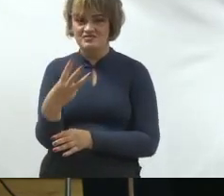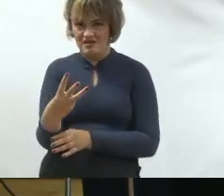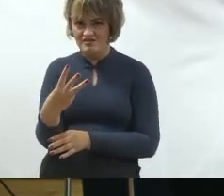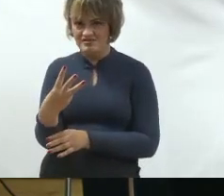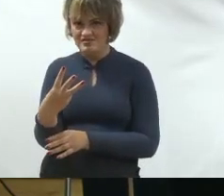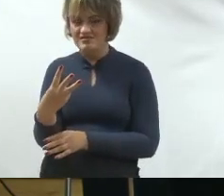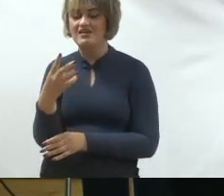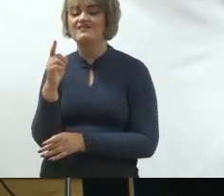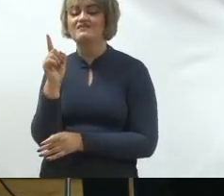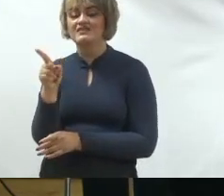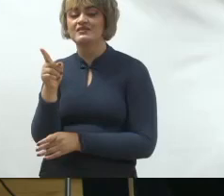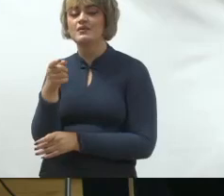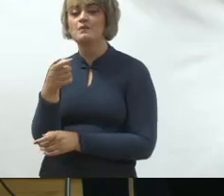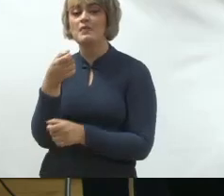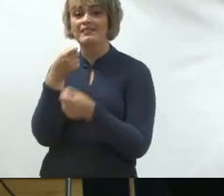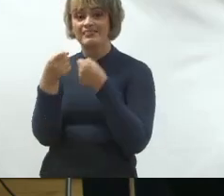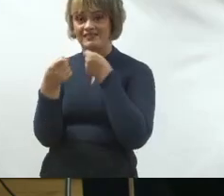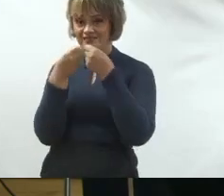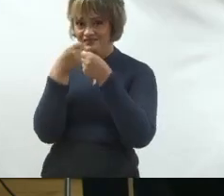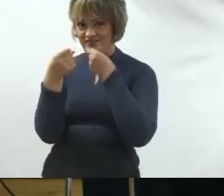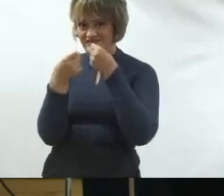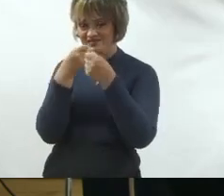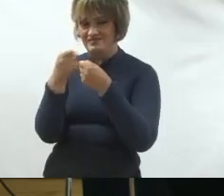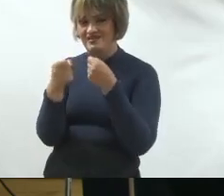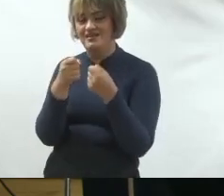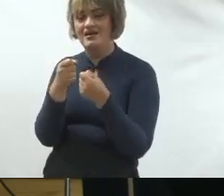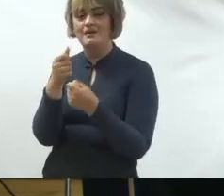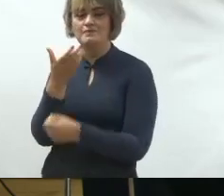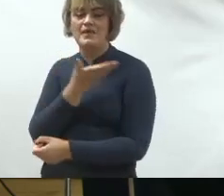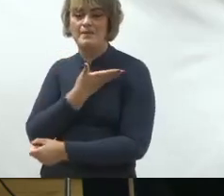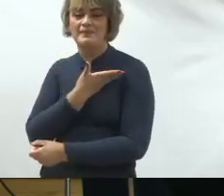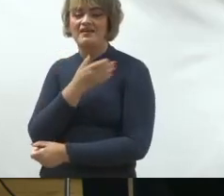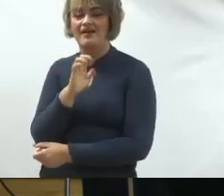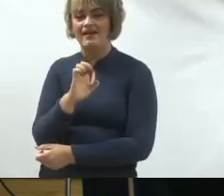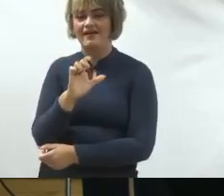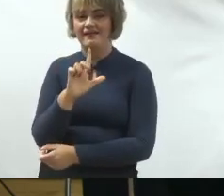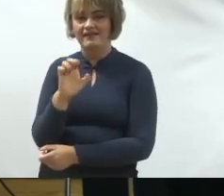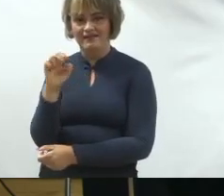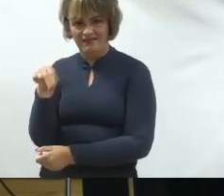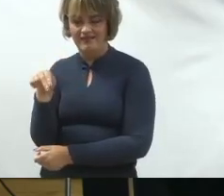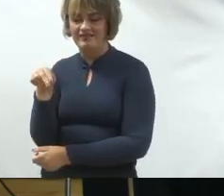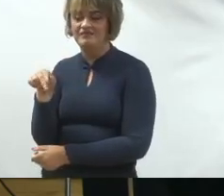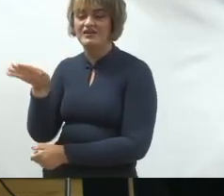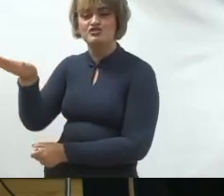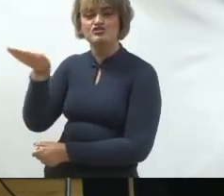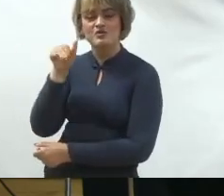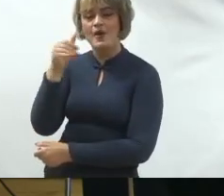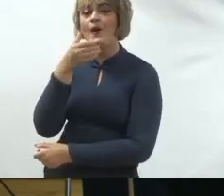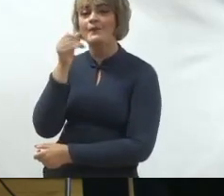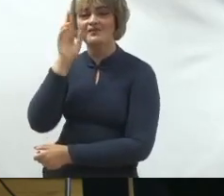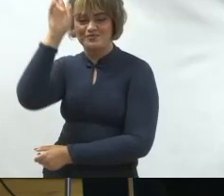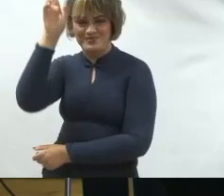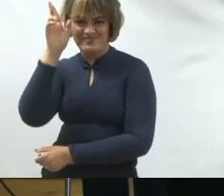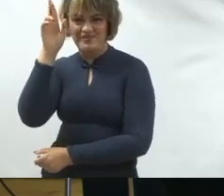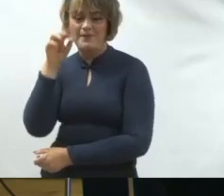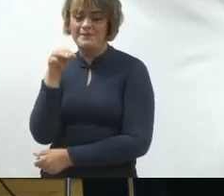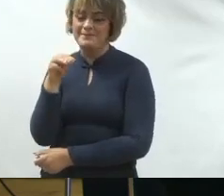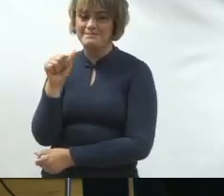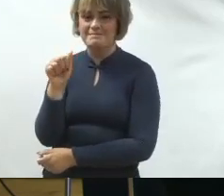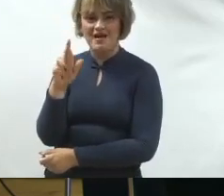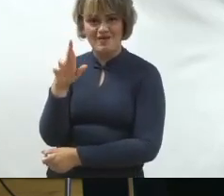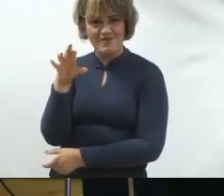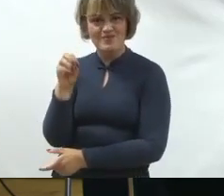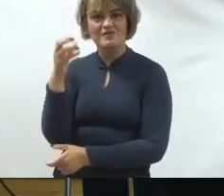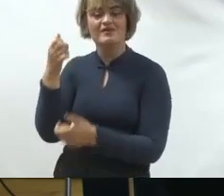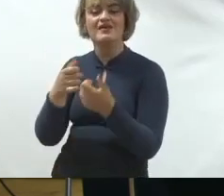Republicast inclusive apresentado pela minha amiga Ellen Assunção que ela vai trazer então o nosso tesoureiro tá o Mauro que vai estar